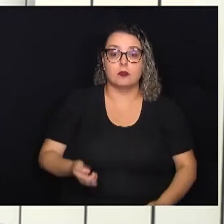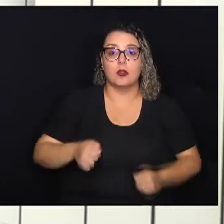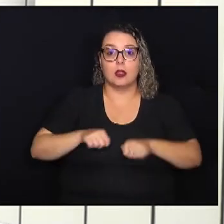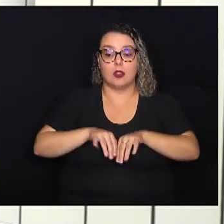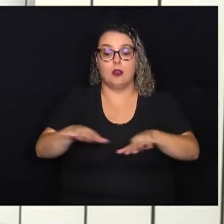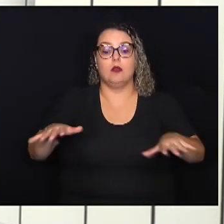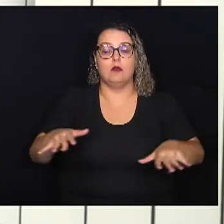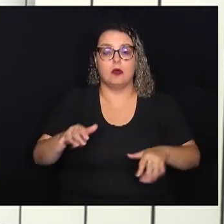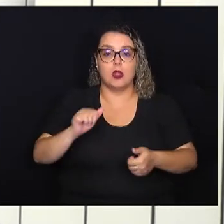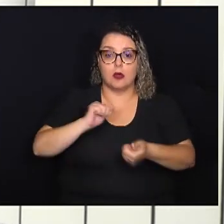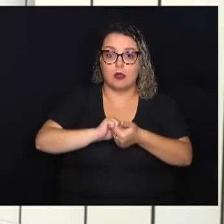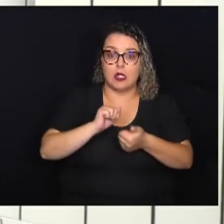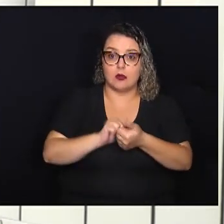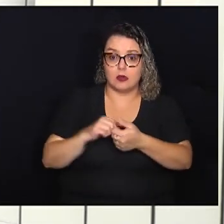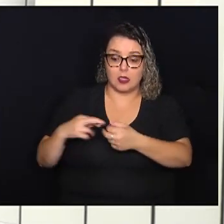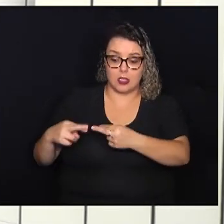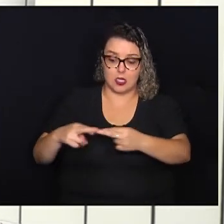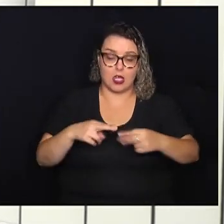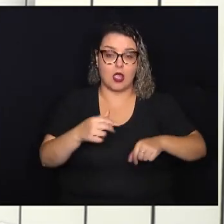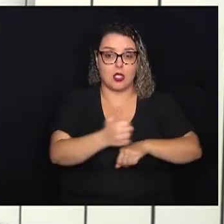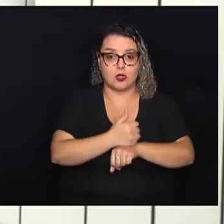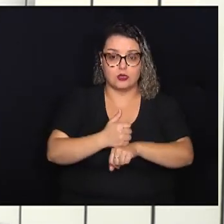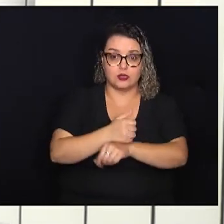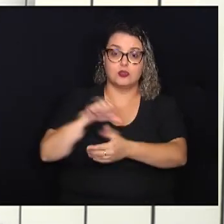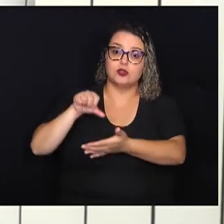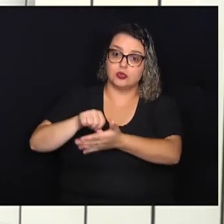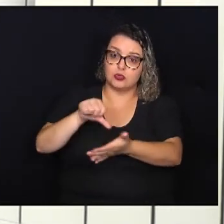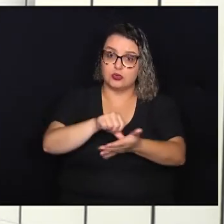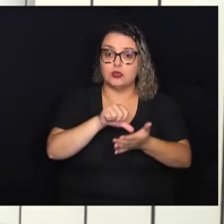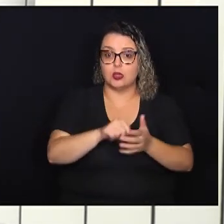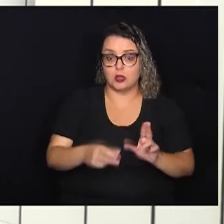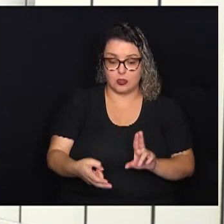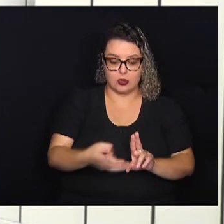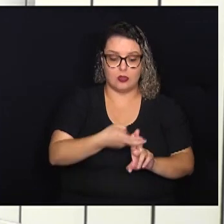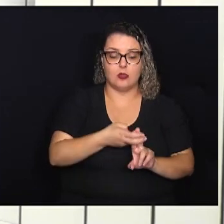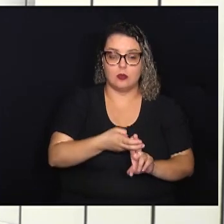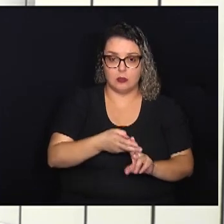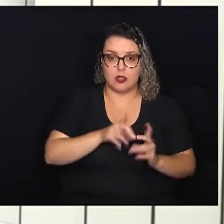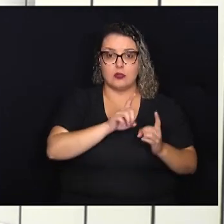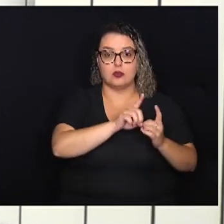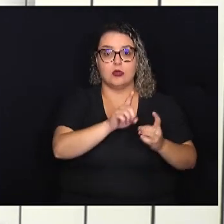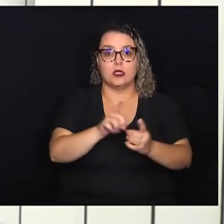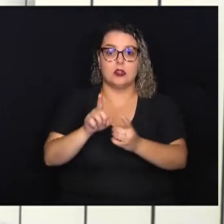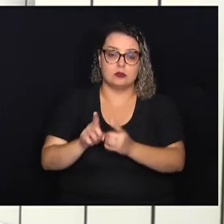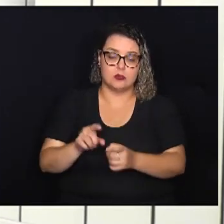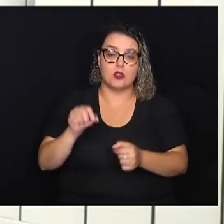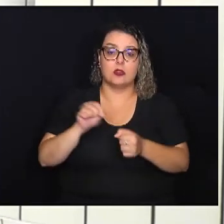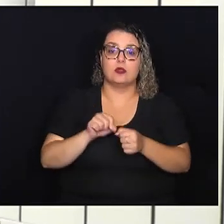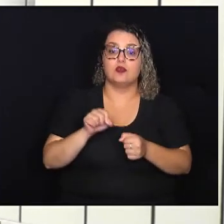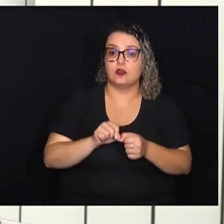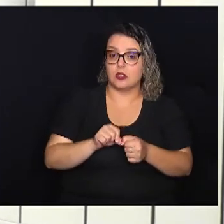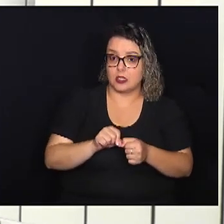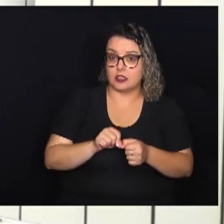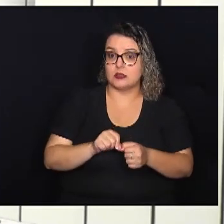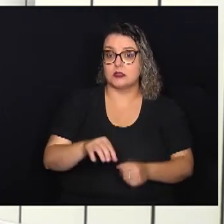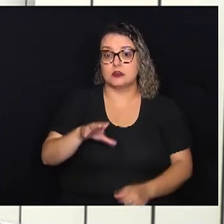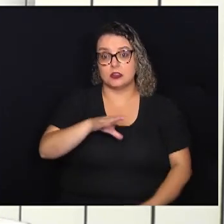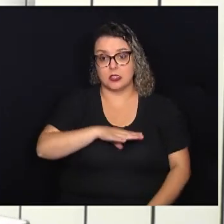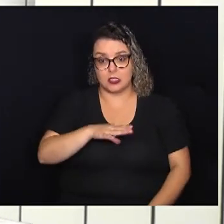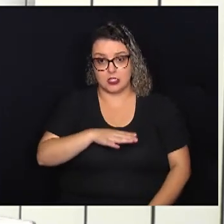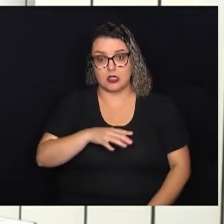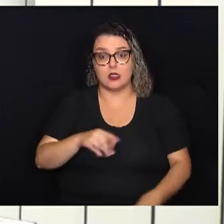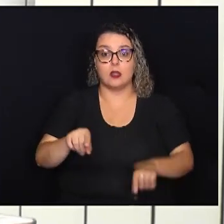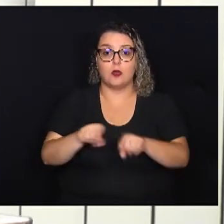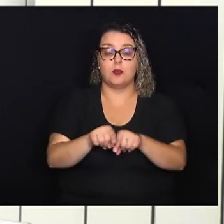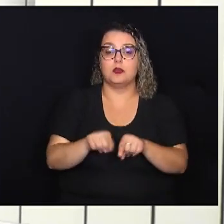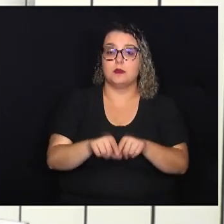e rede de profissionais e de unidades do SUS para o atendimento que realizam aí na cidade, além da